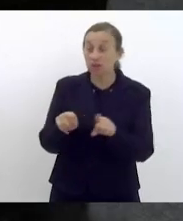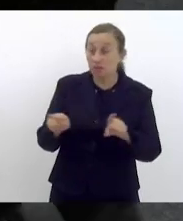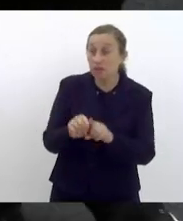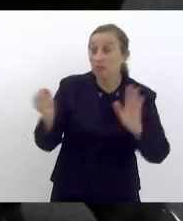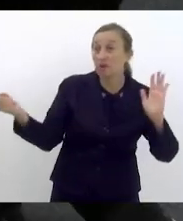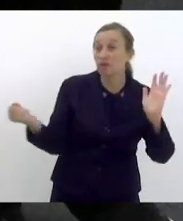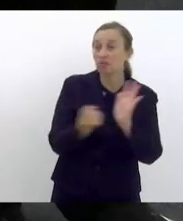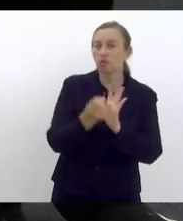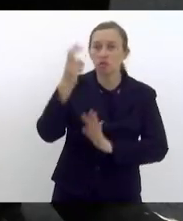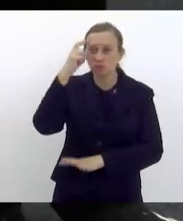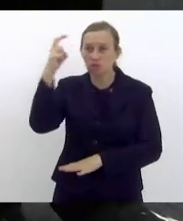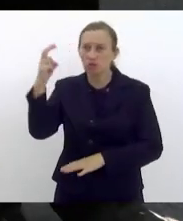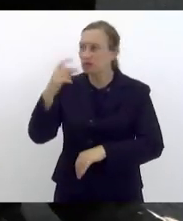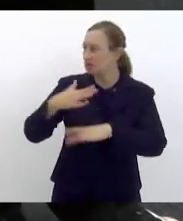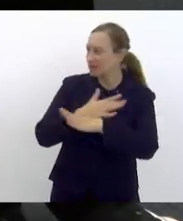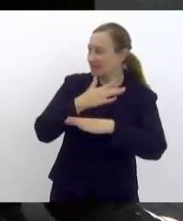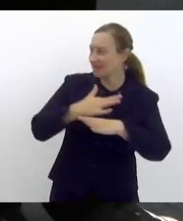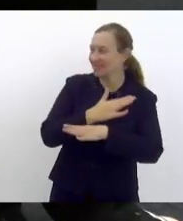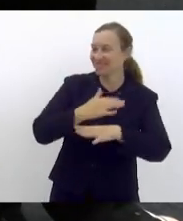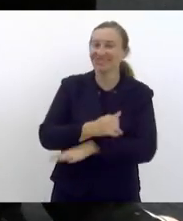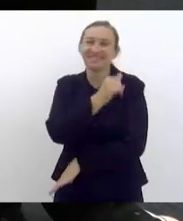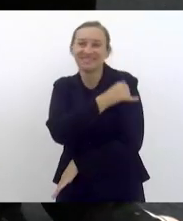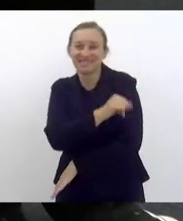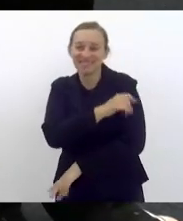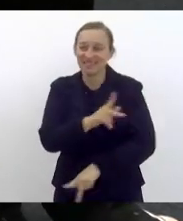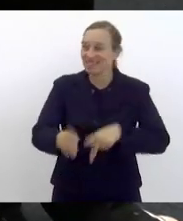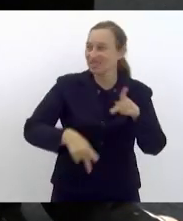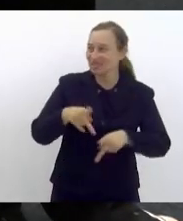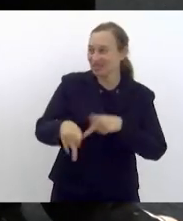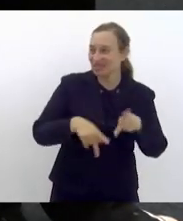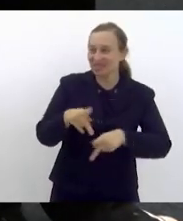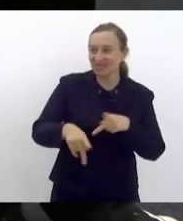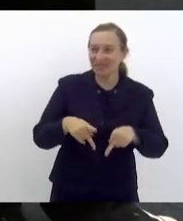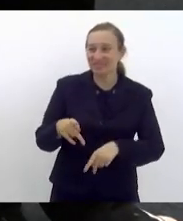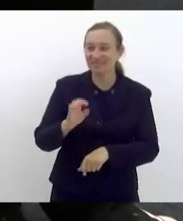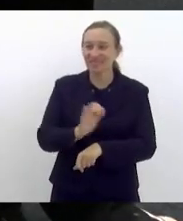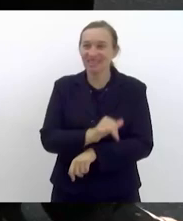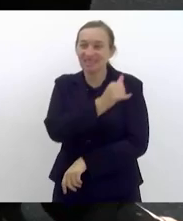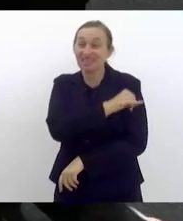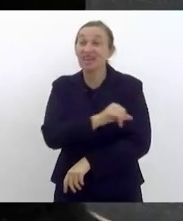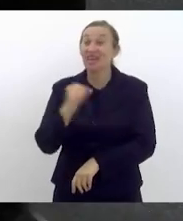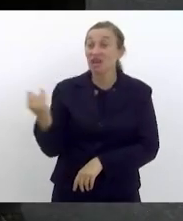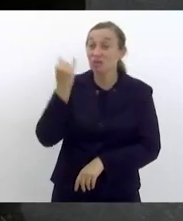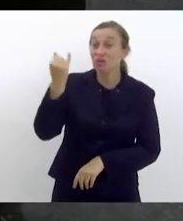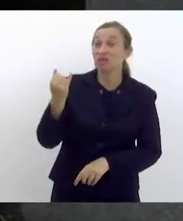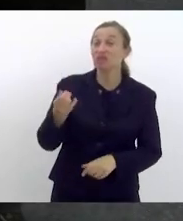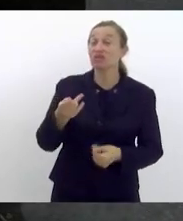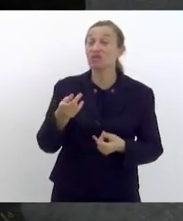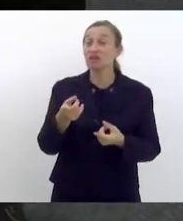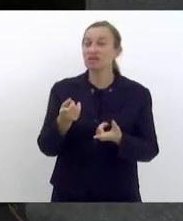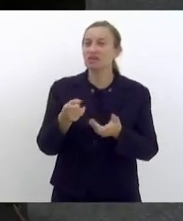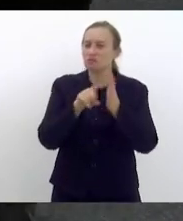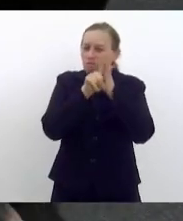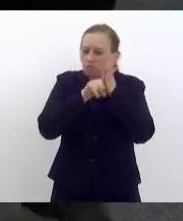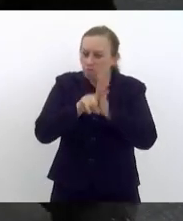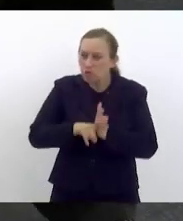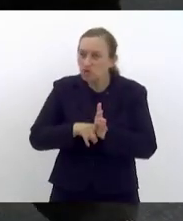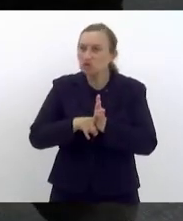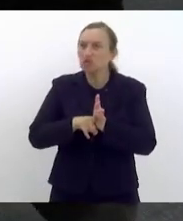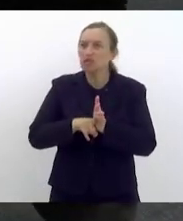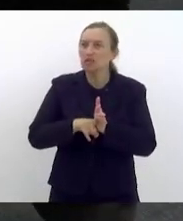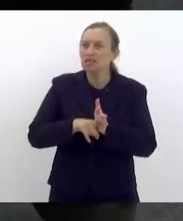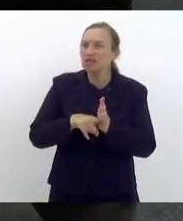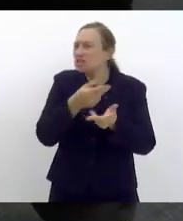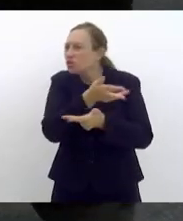da cidade do Rio de Janeiro e do povo do estado do Rio de Janeiro. Muito importante, porque se a gente for fazer um diagnóstico, são